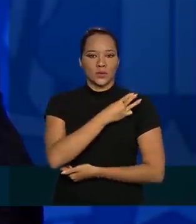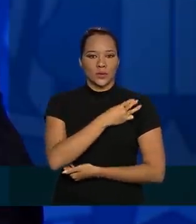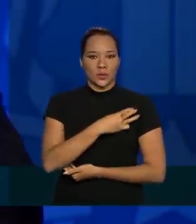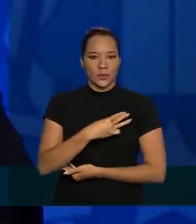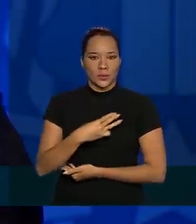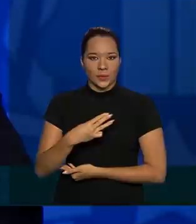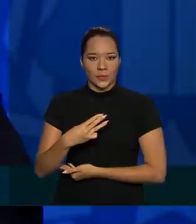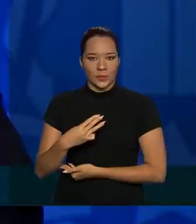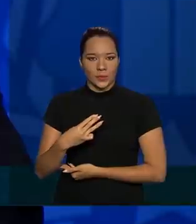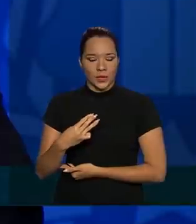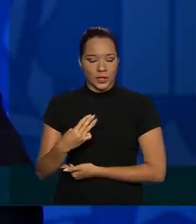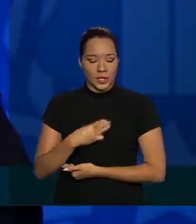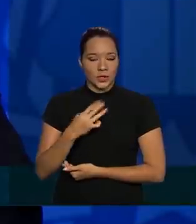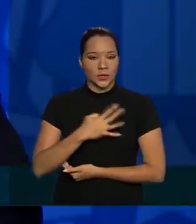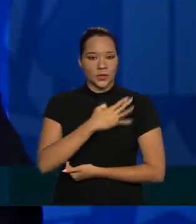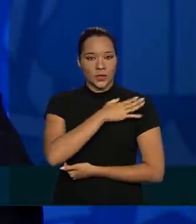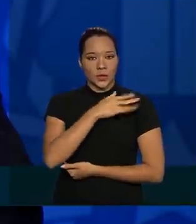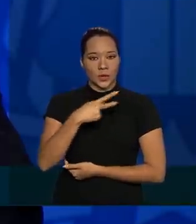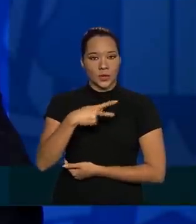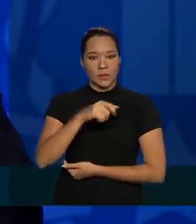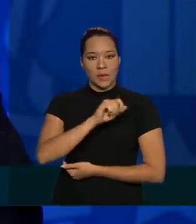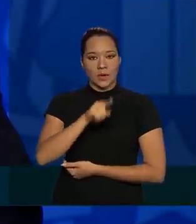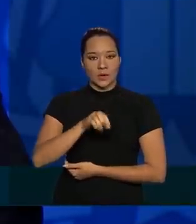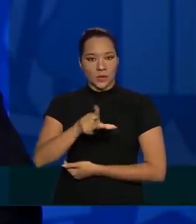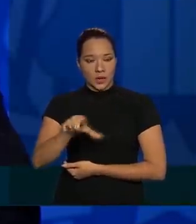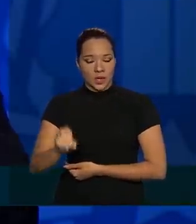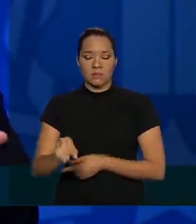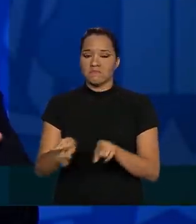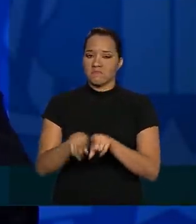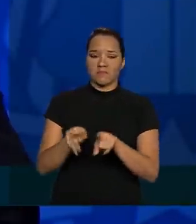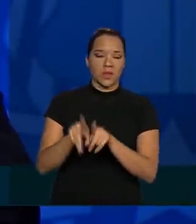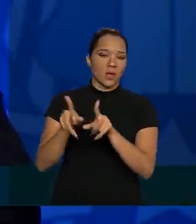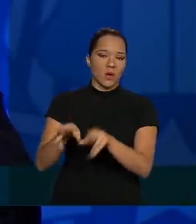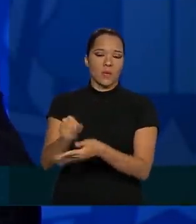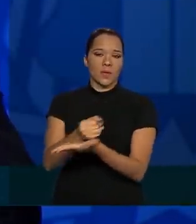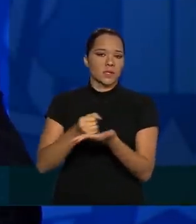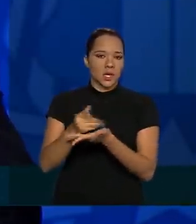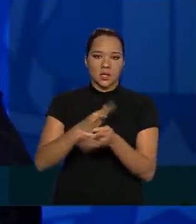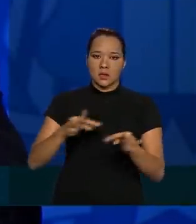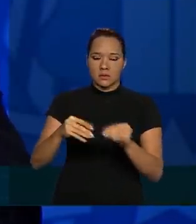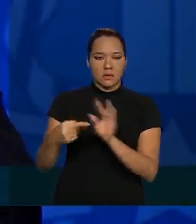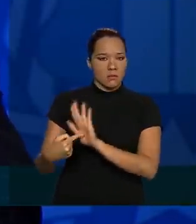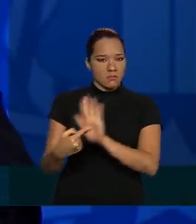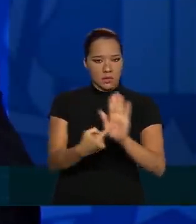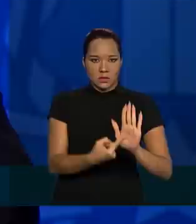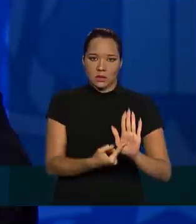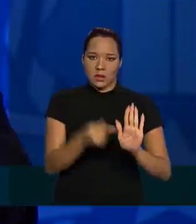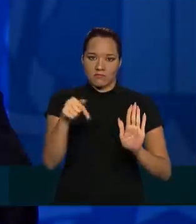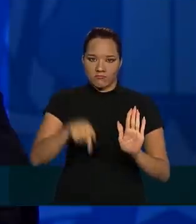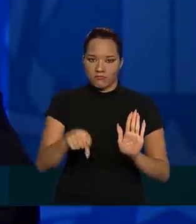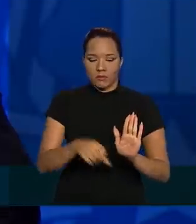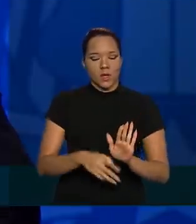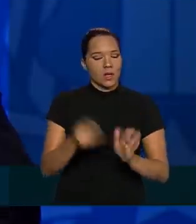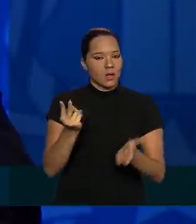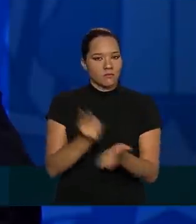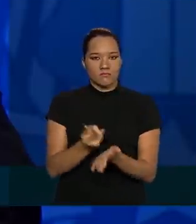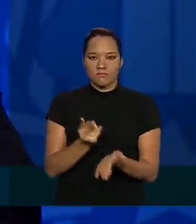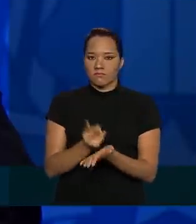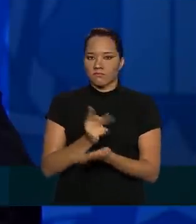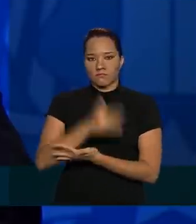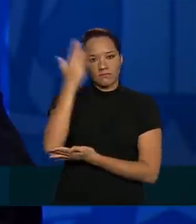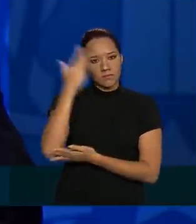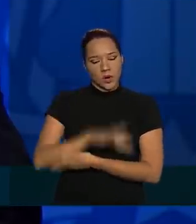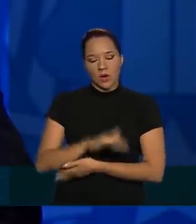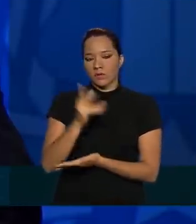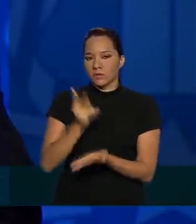interino, do general Pazuello ao ministro Celso de Mello será baseado em tudo que foi apresentado aqui. São as mesmas evidências, os mesmos